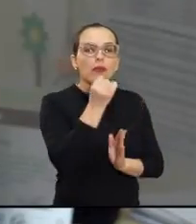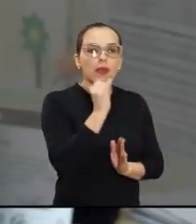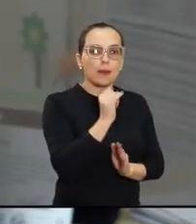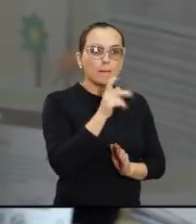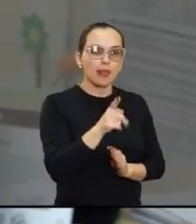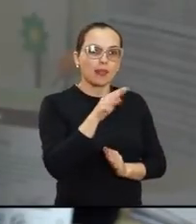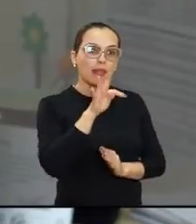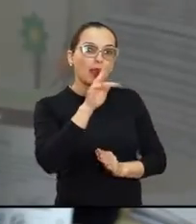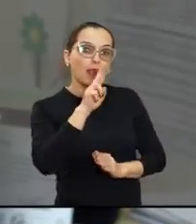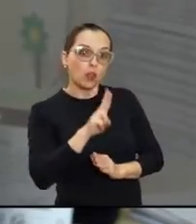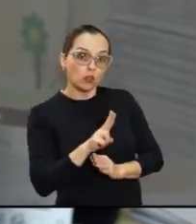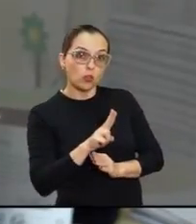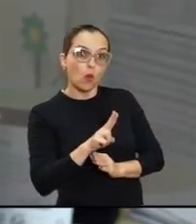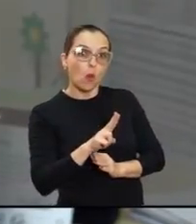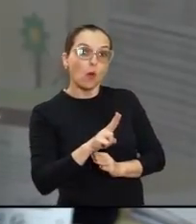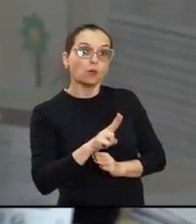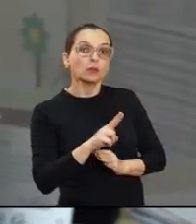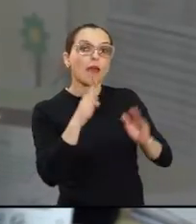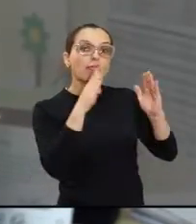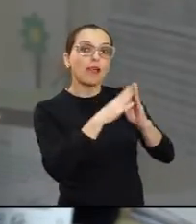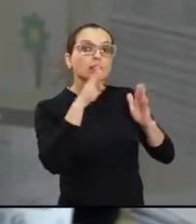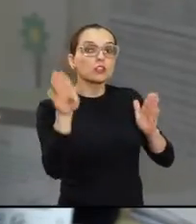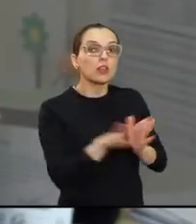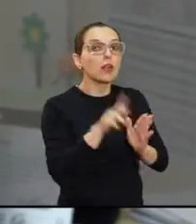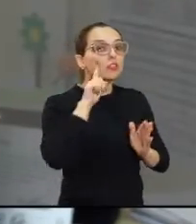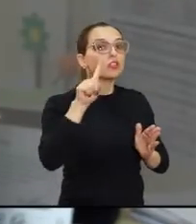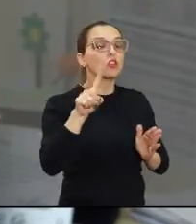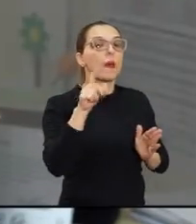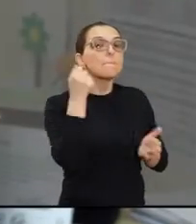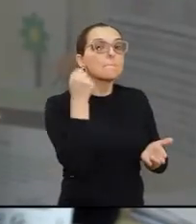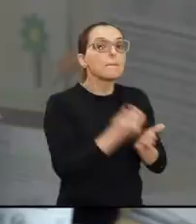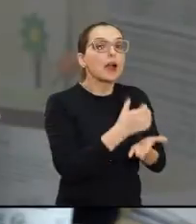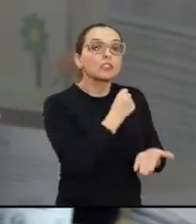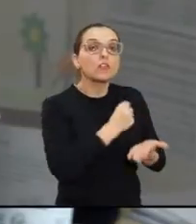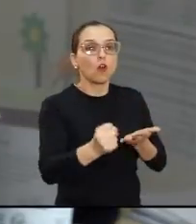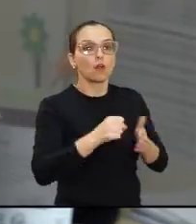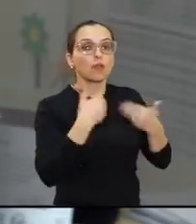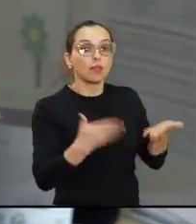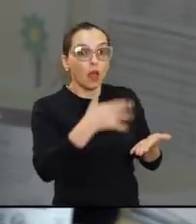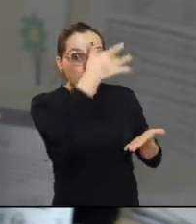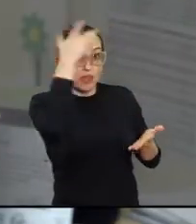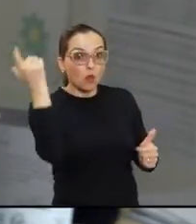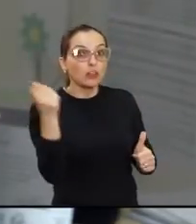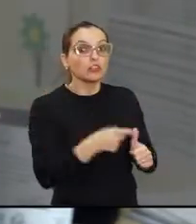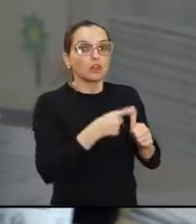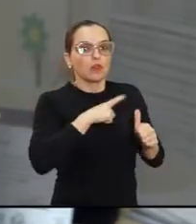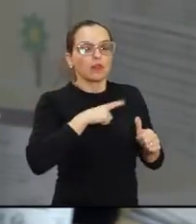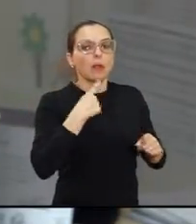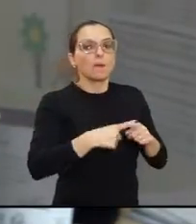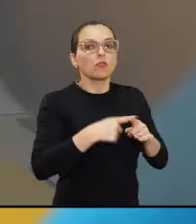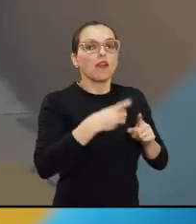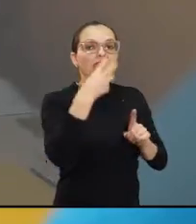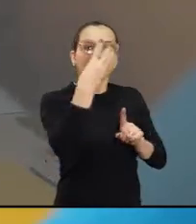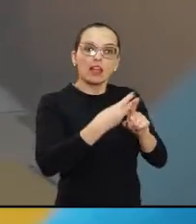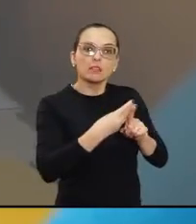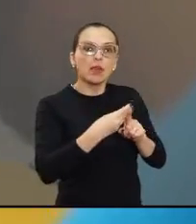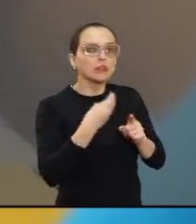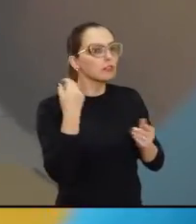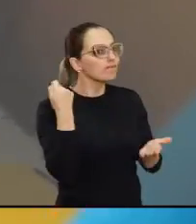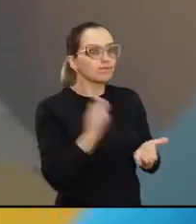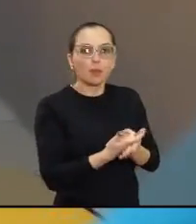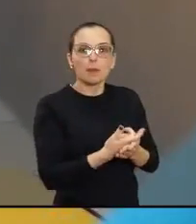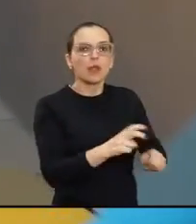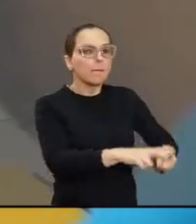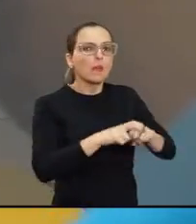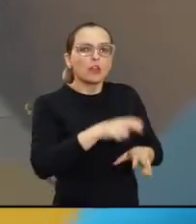do IPTU, que atrasava, ia para o fórum. Não pagava três meses, acabou indo para o fórum. E isso, a